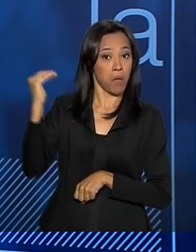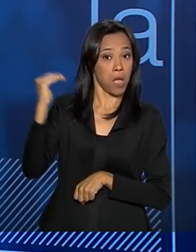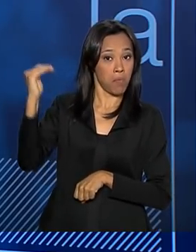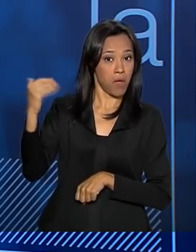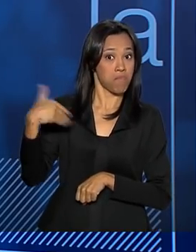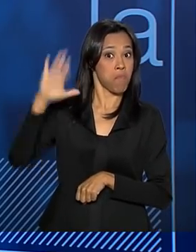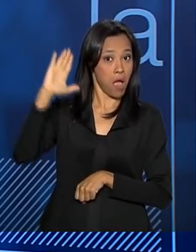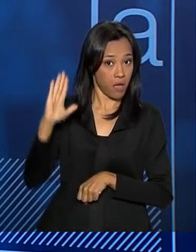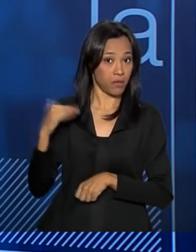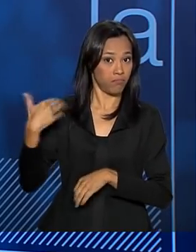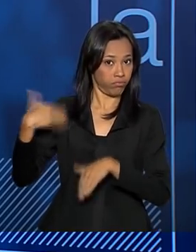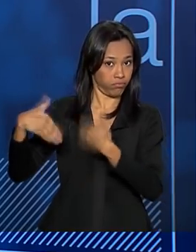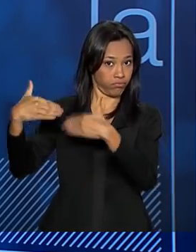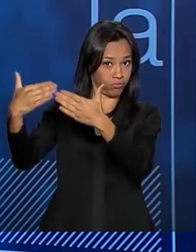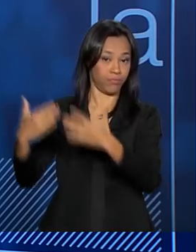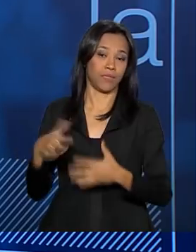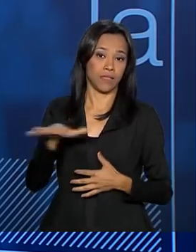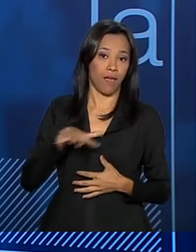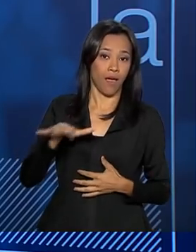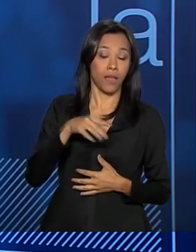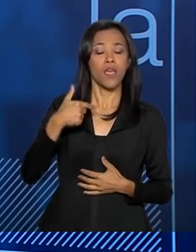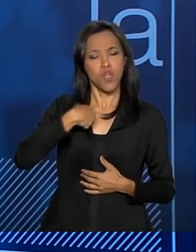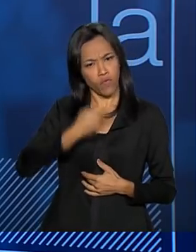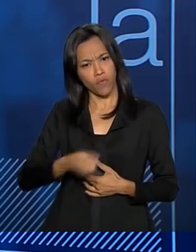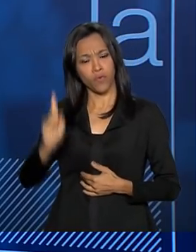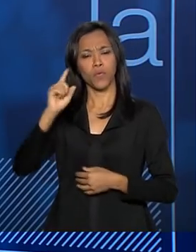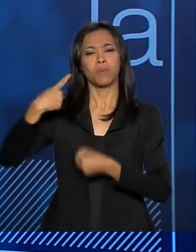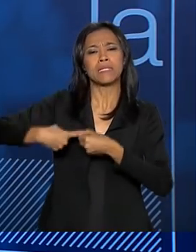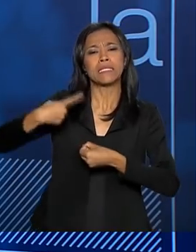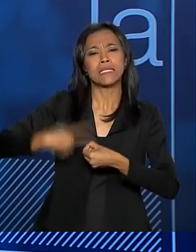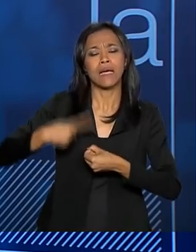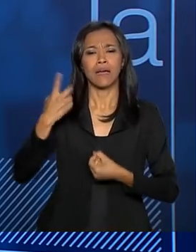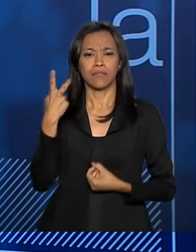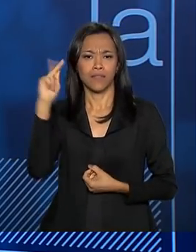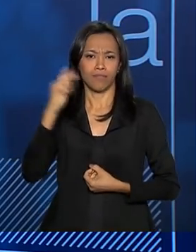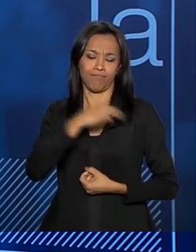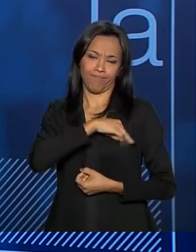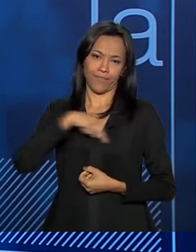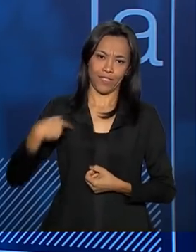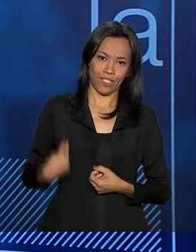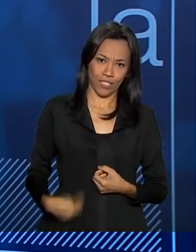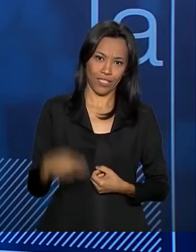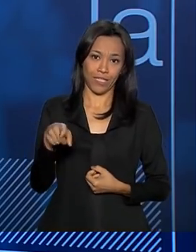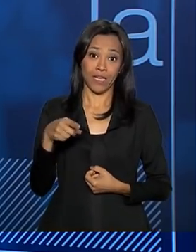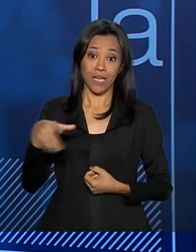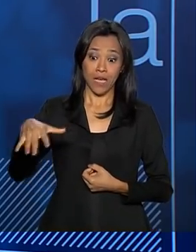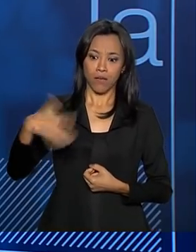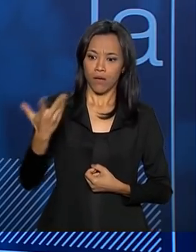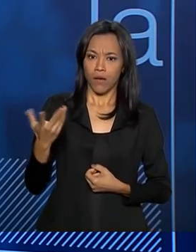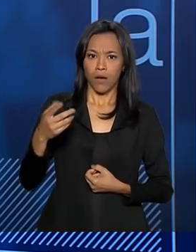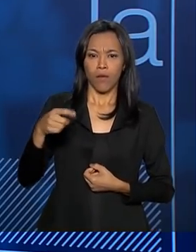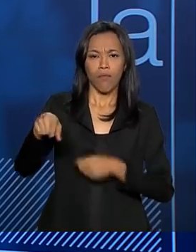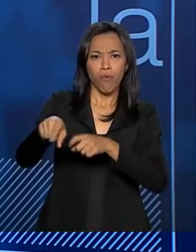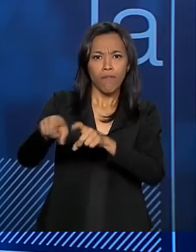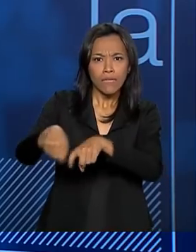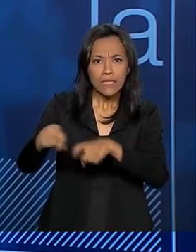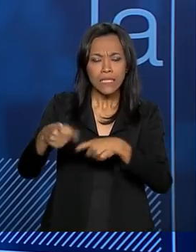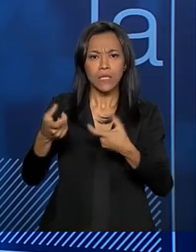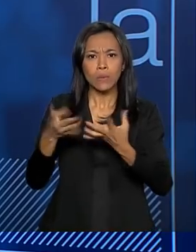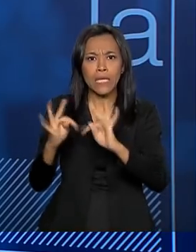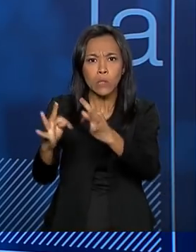nesse setor. Eu tive a oportunidade de visitar no interior da China uma fazenda praticamente de agricultura digital. Tudo com